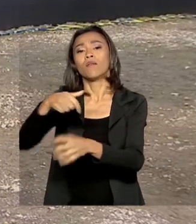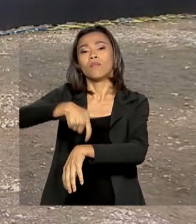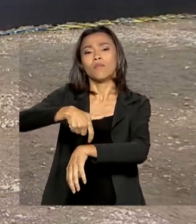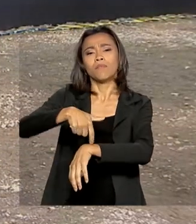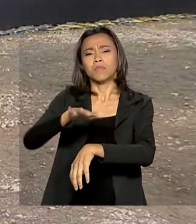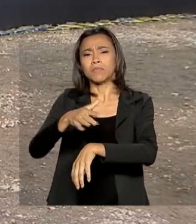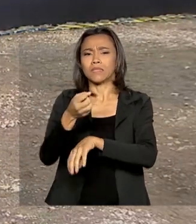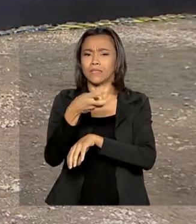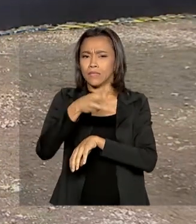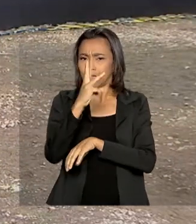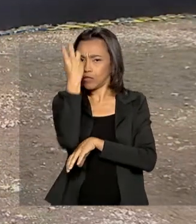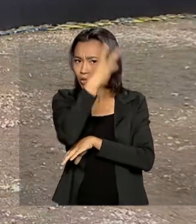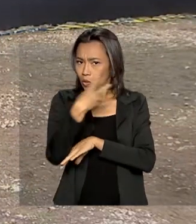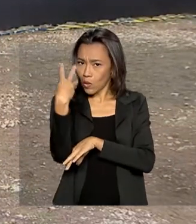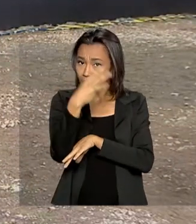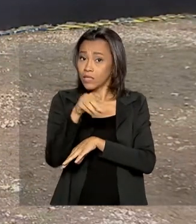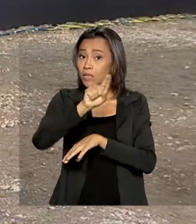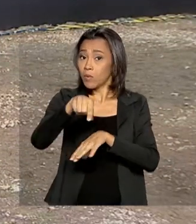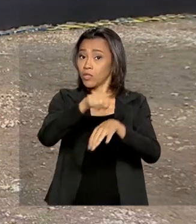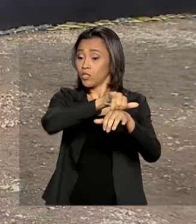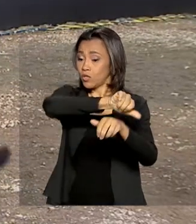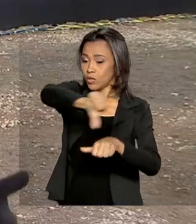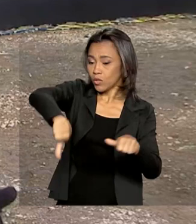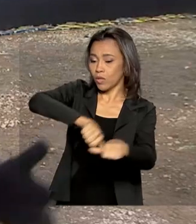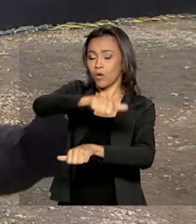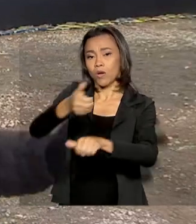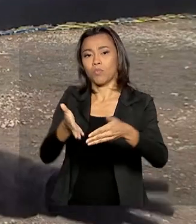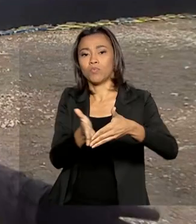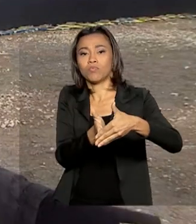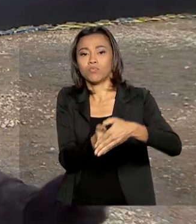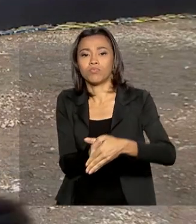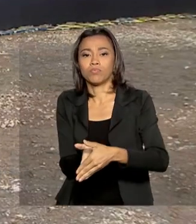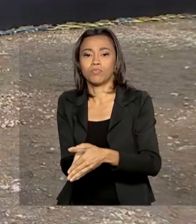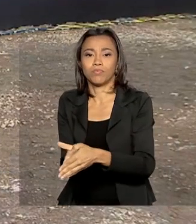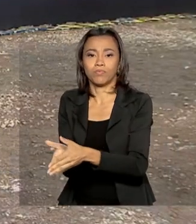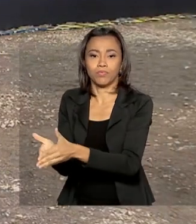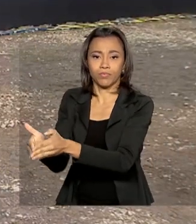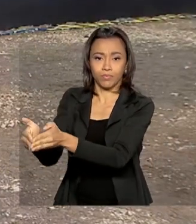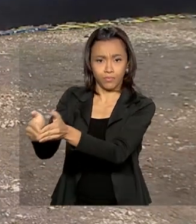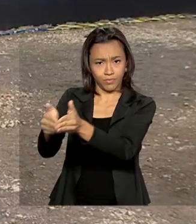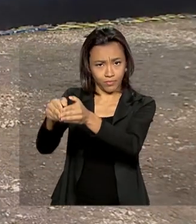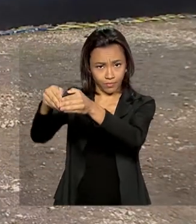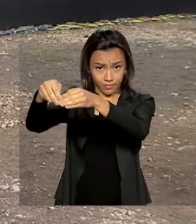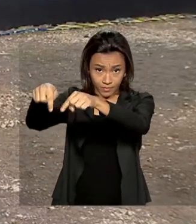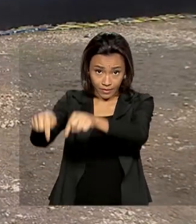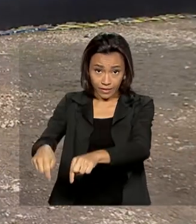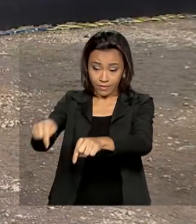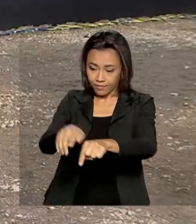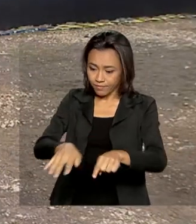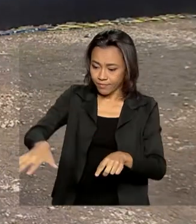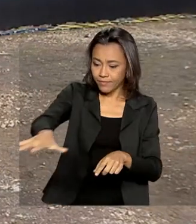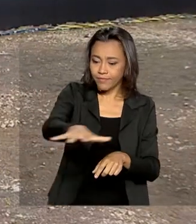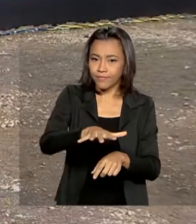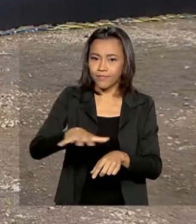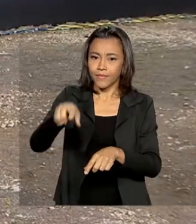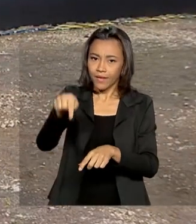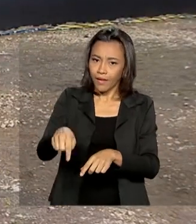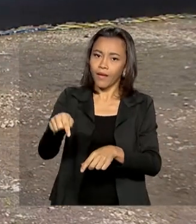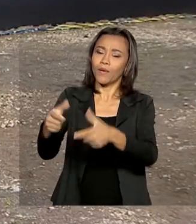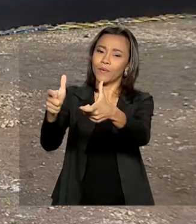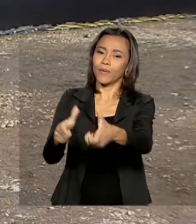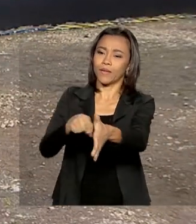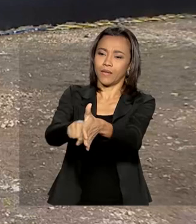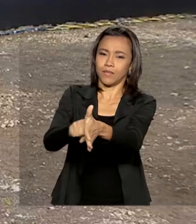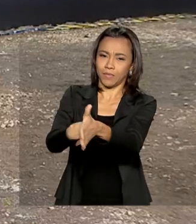embarca no navio Almirante Maximiano da Marinha Brasileira e segue aqui para a Península Keller, na ilha de Rei Jorge, onde está a Estação